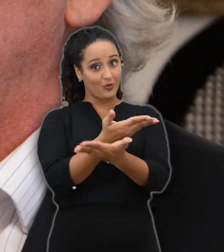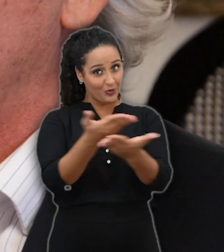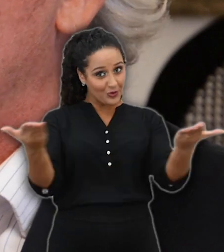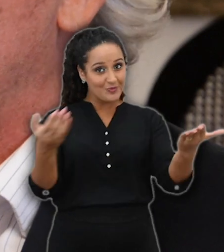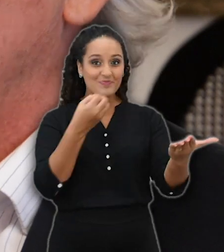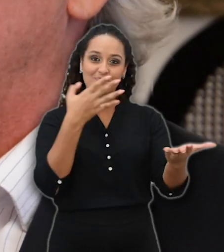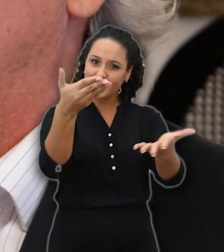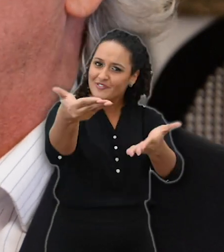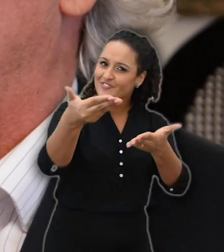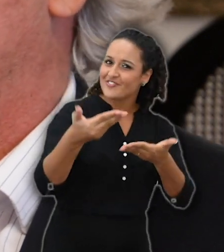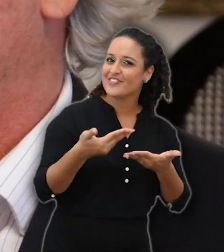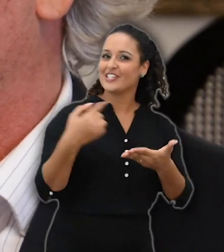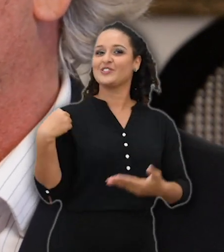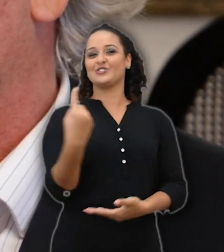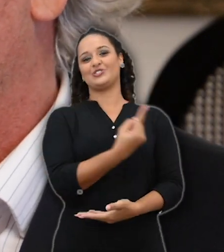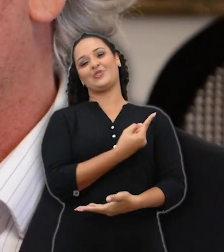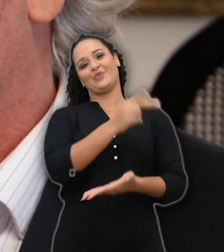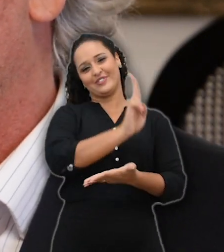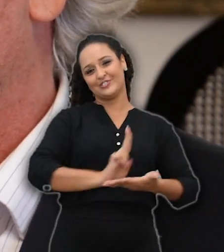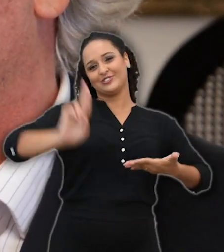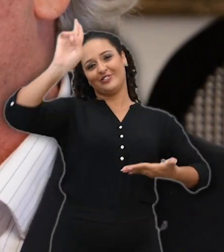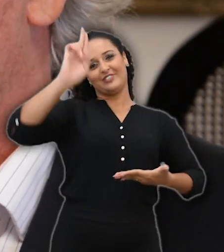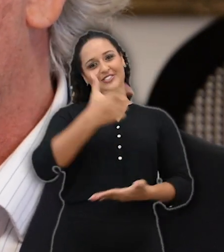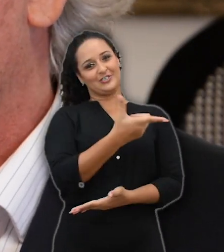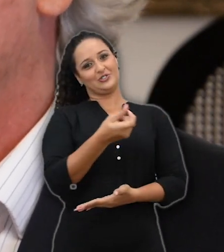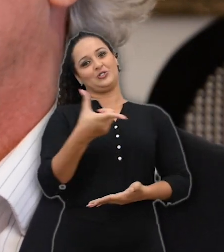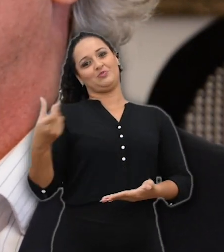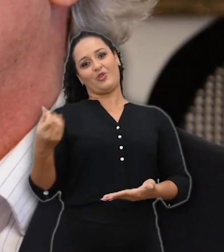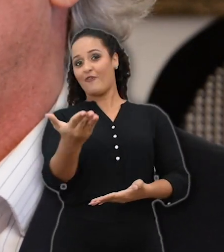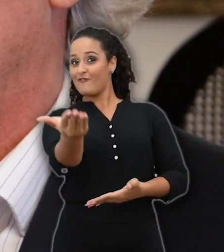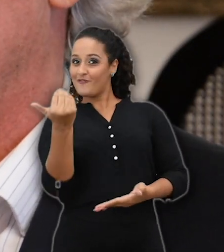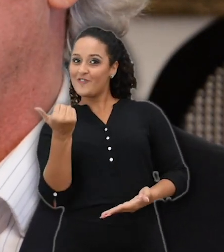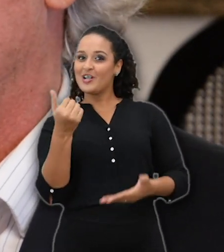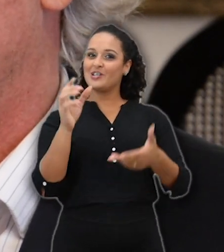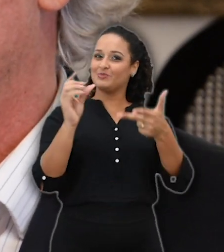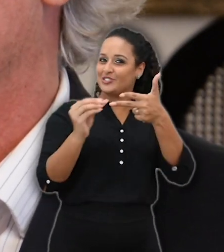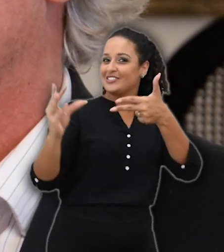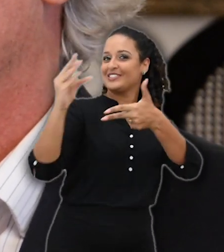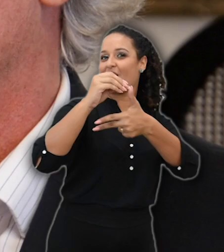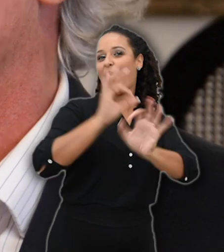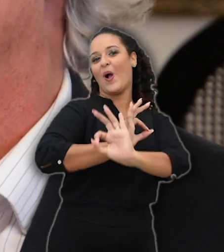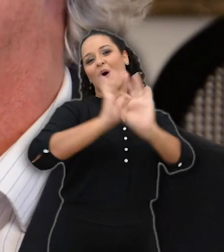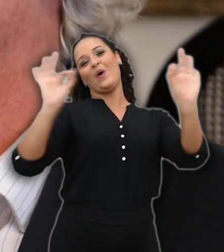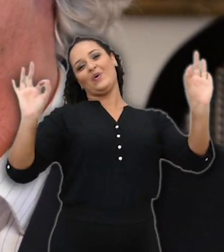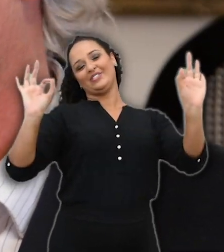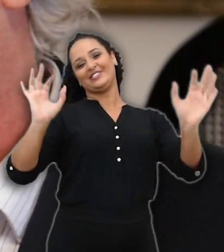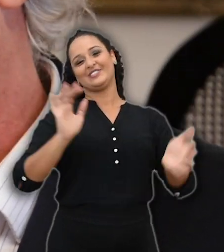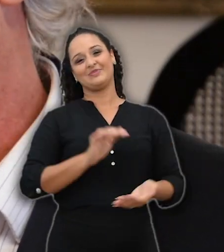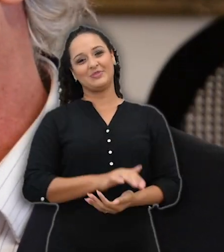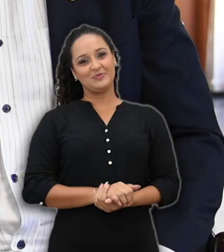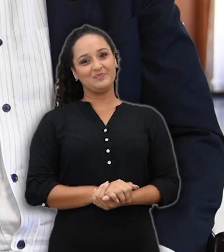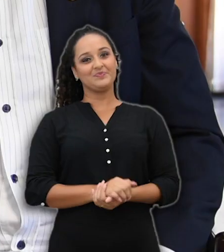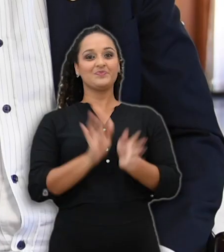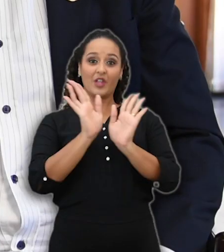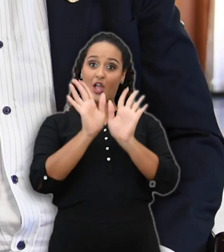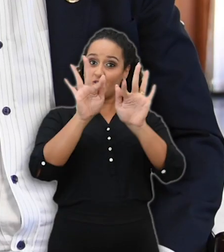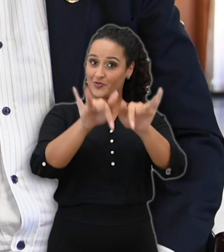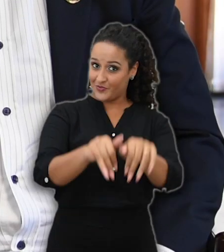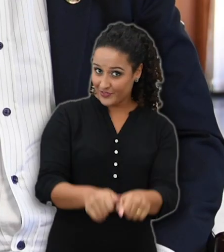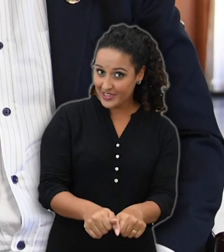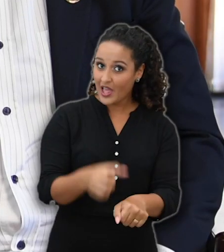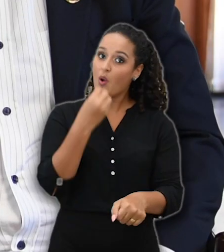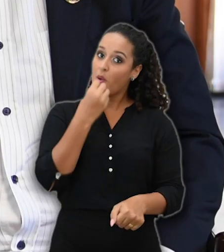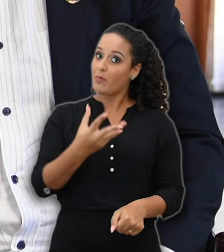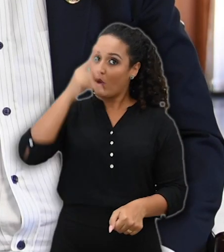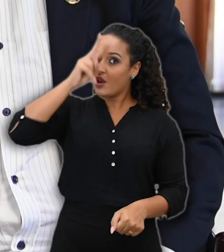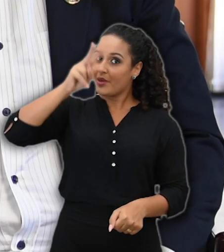todos bem-vindos à nossa universidade em 2020 e vamos fazer desse Sisu um grande sucesso. Por fim,